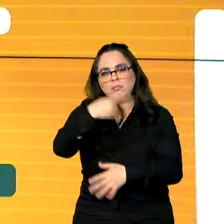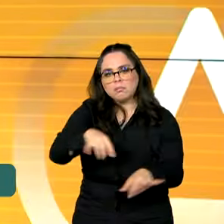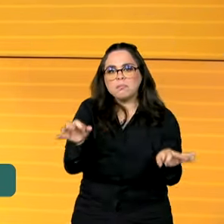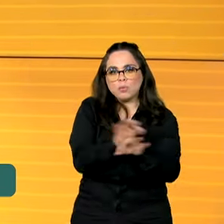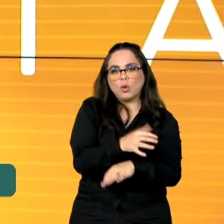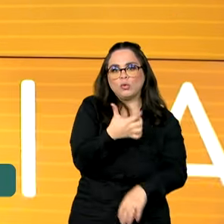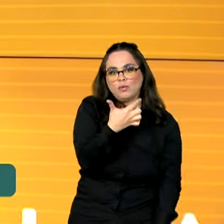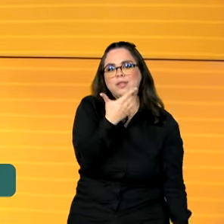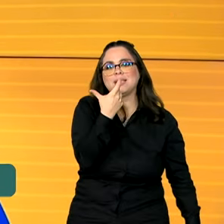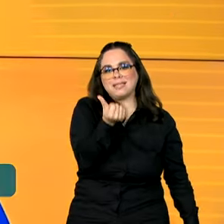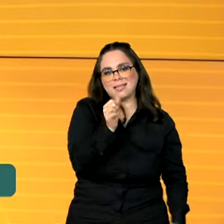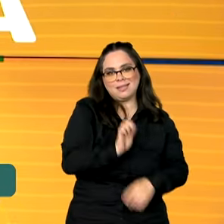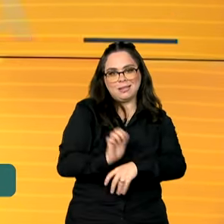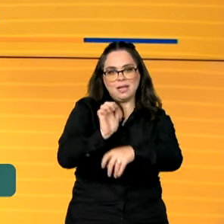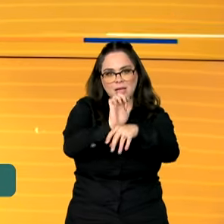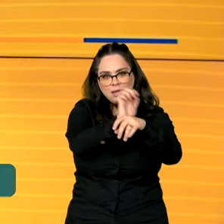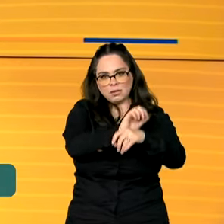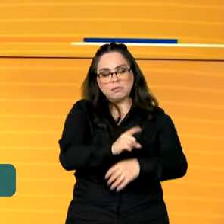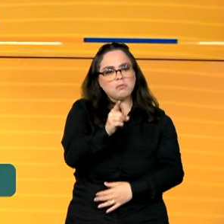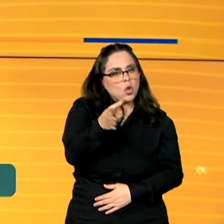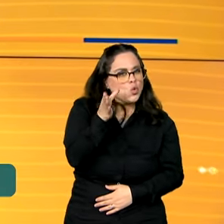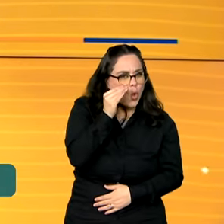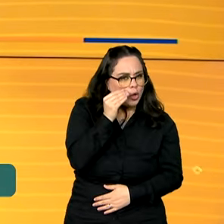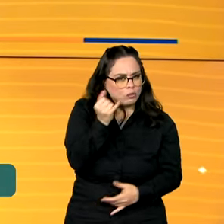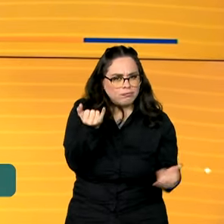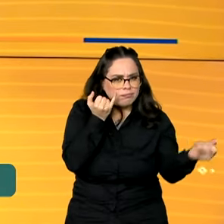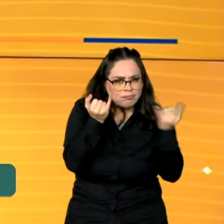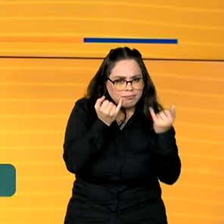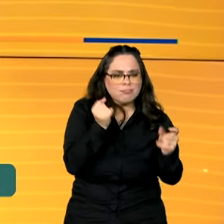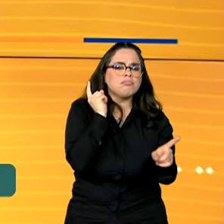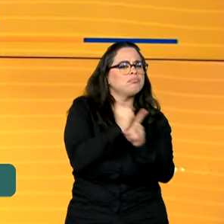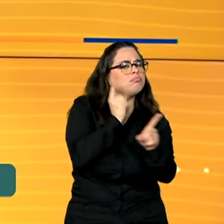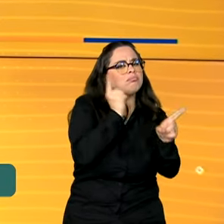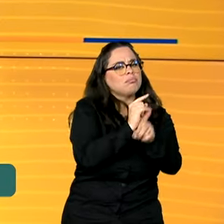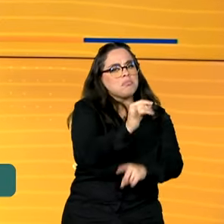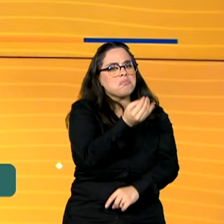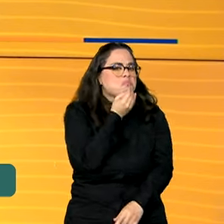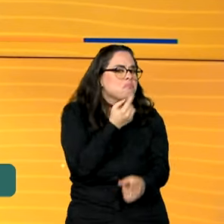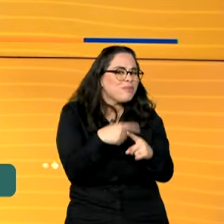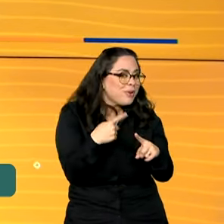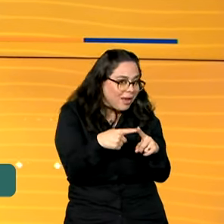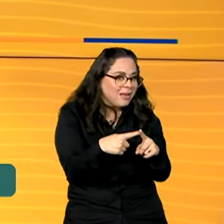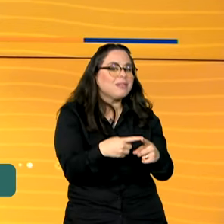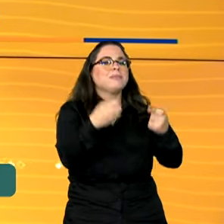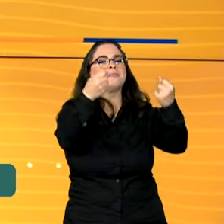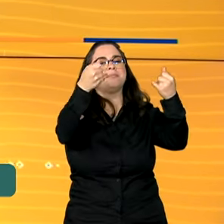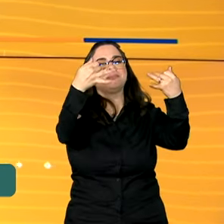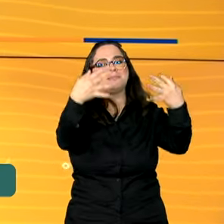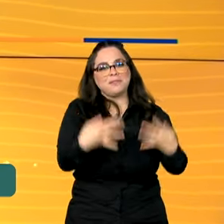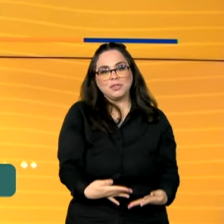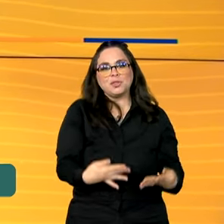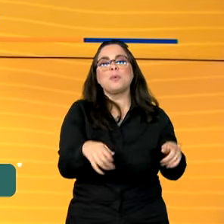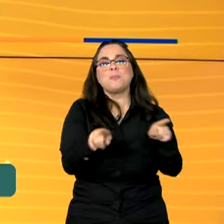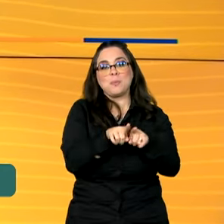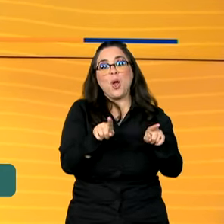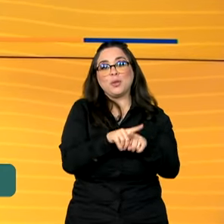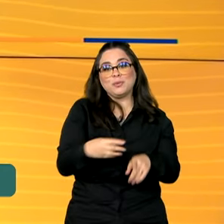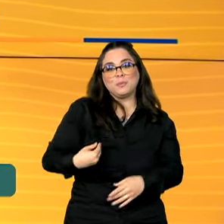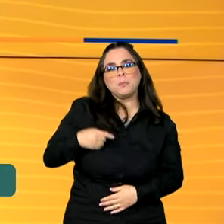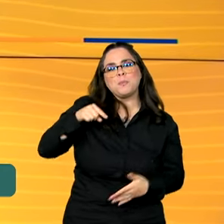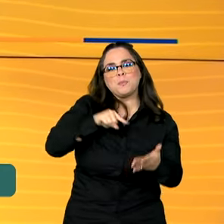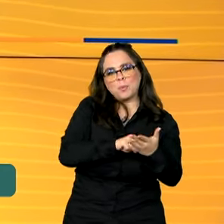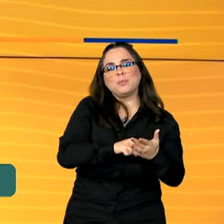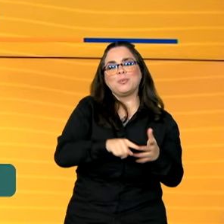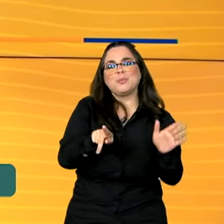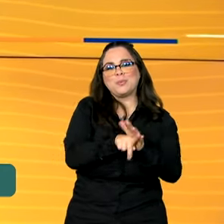unidades da Federação. Quer saber mais sobre essa novidade e descobrir as vantagens? A gente explica tudo no quadro